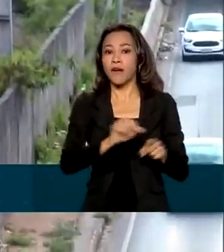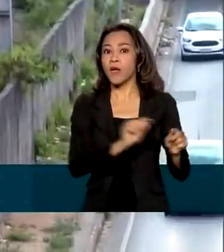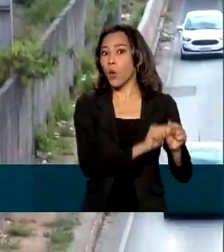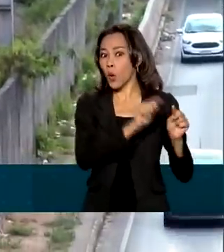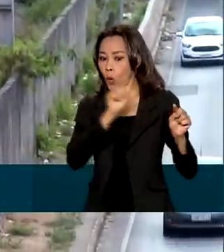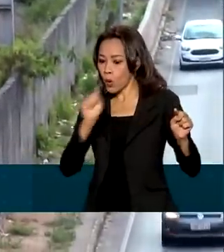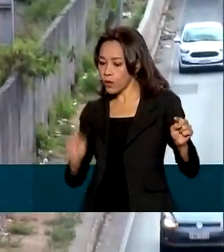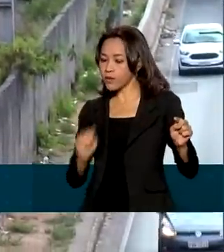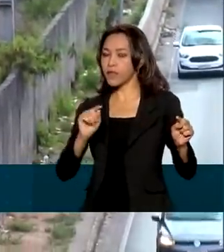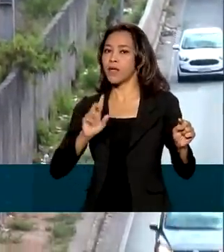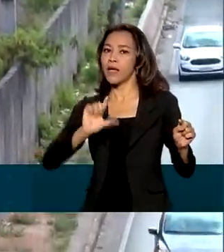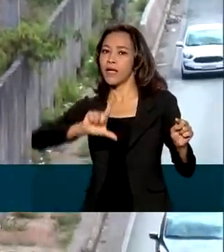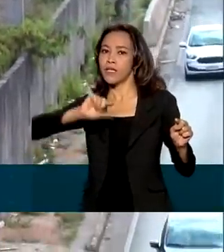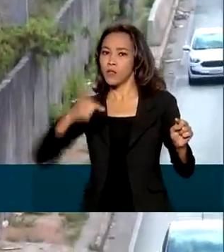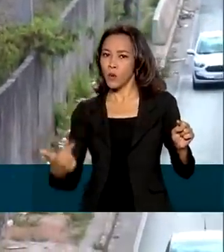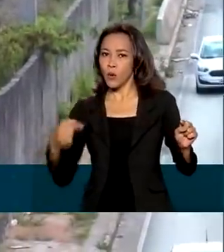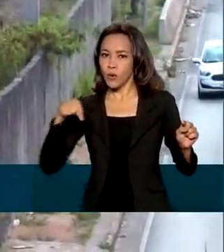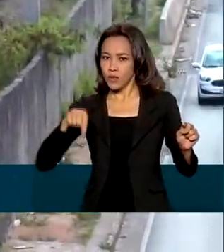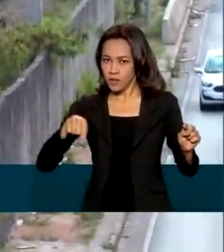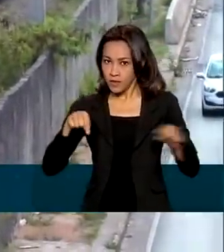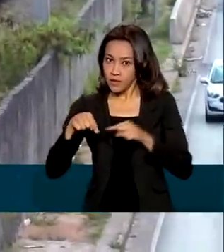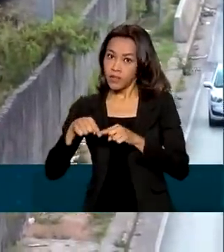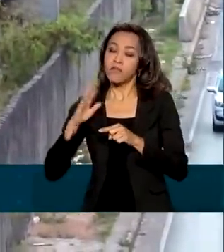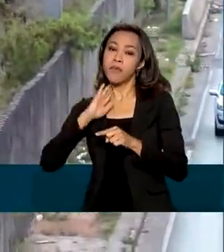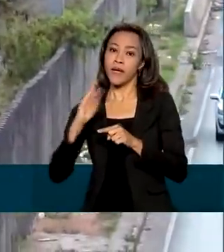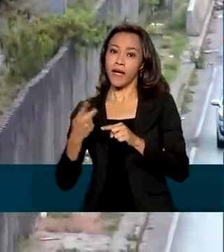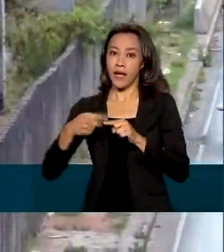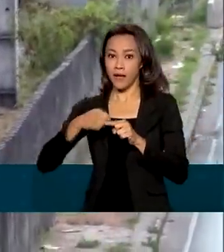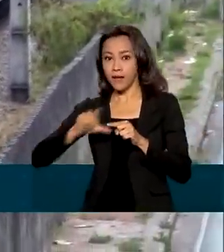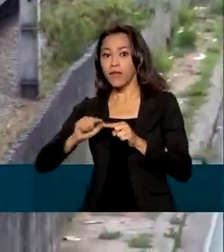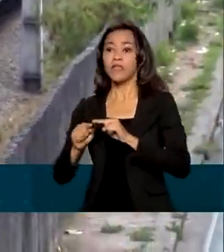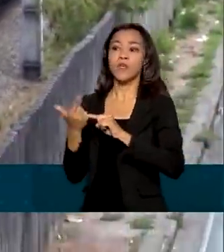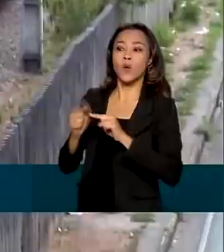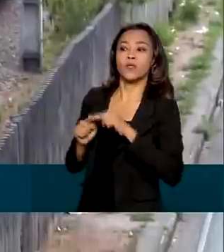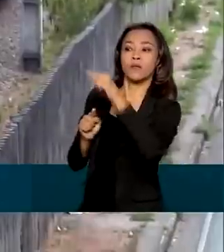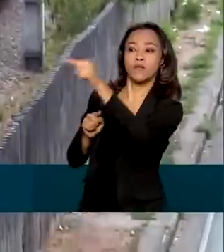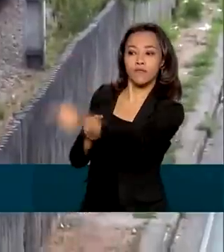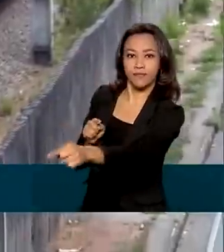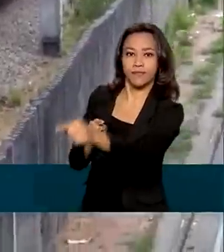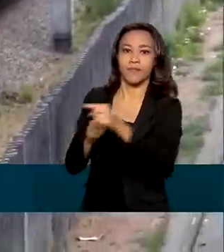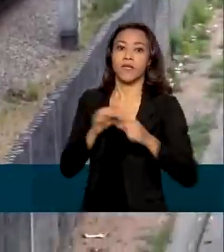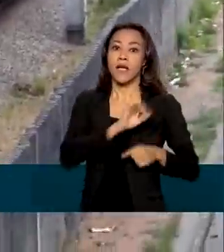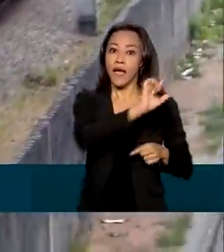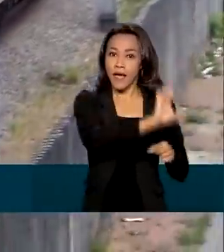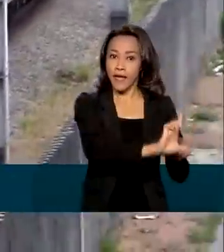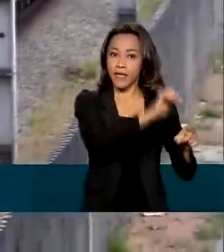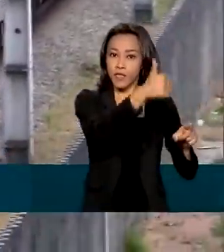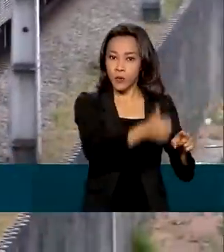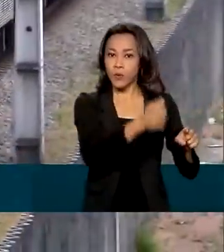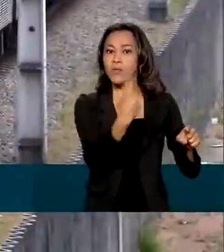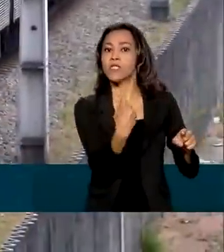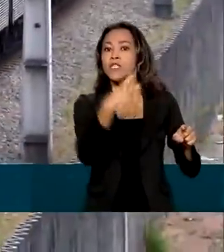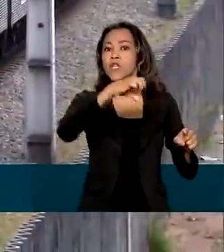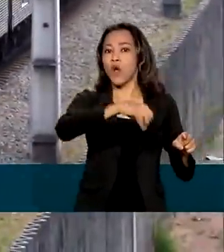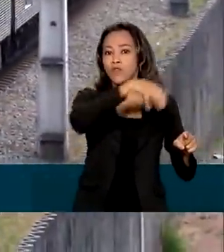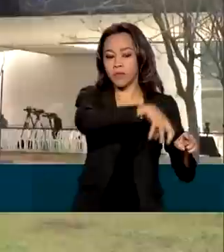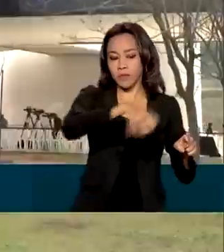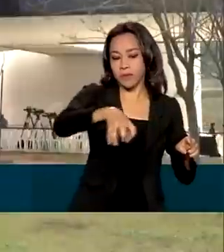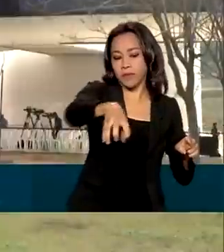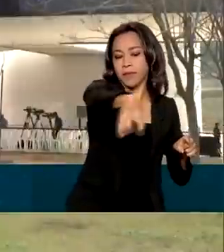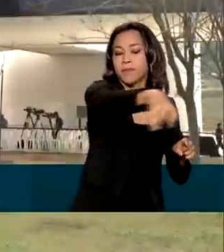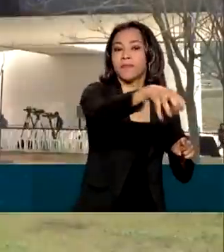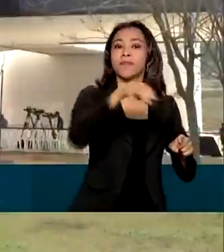para ligar o bairro Calafate, na região oeste BH, à região do Barreiro. Hoje, a linha 1 possui 19 estações e o sistema transporta